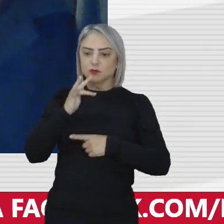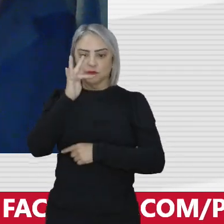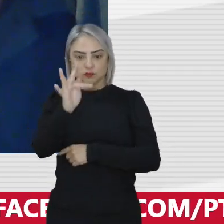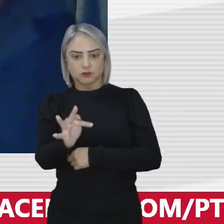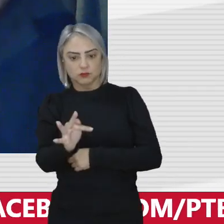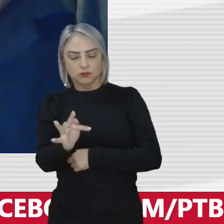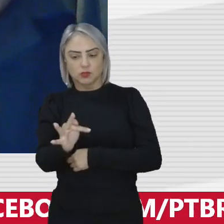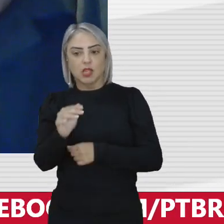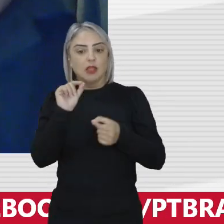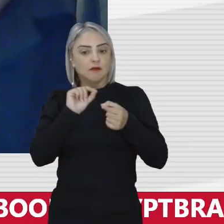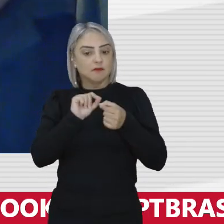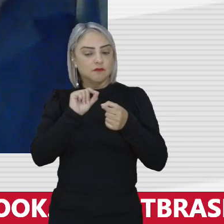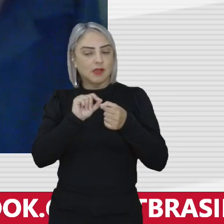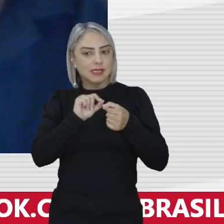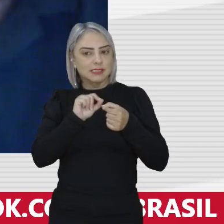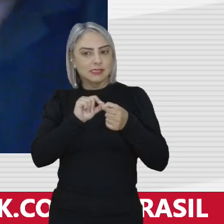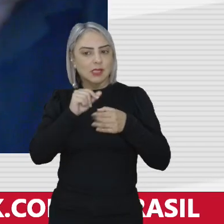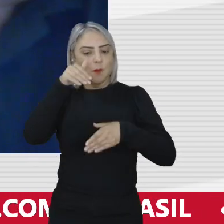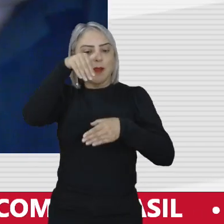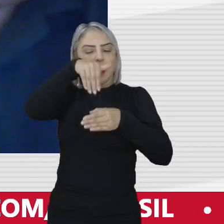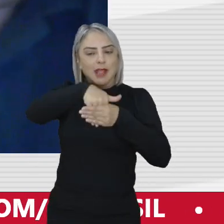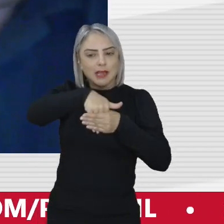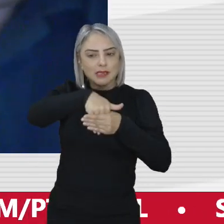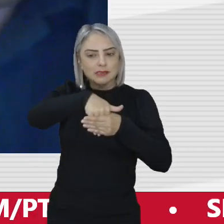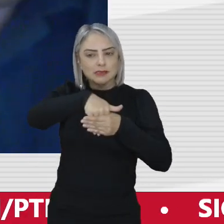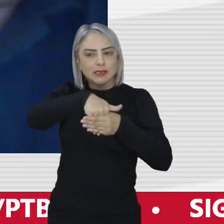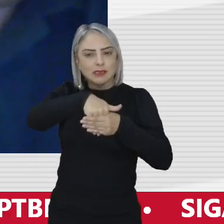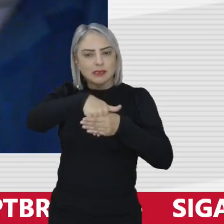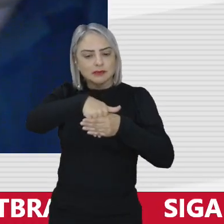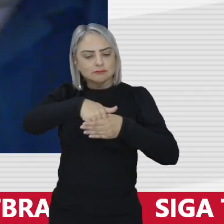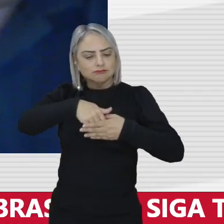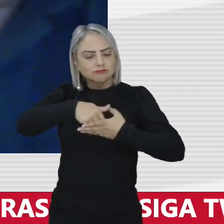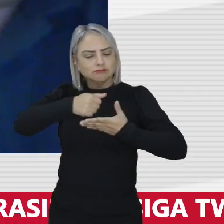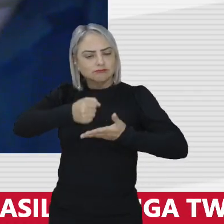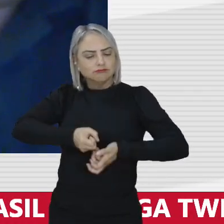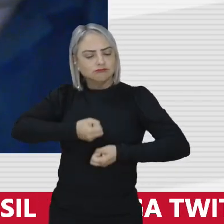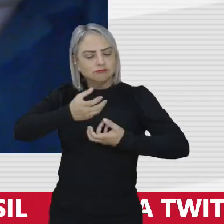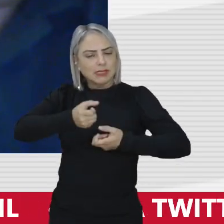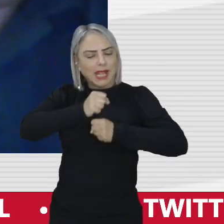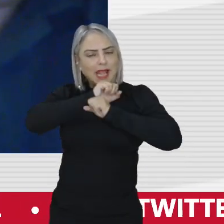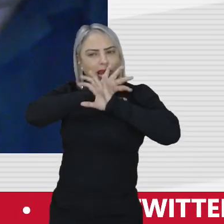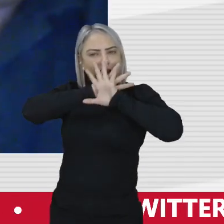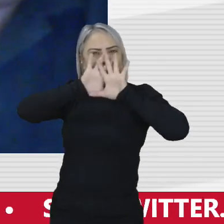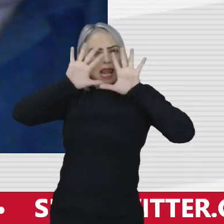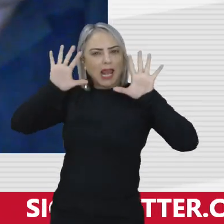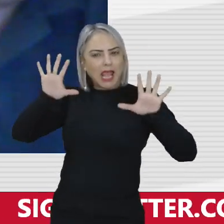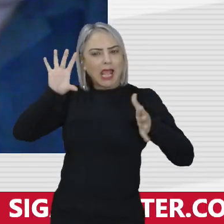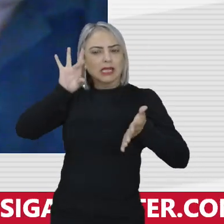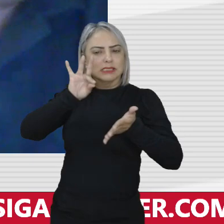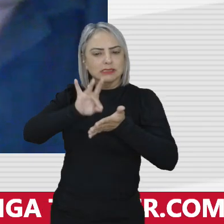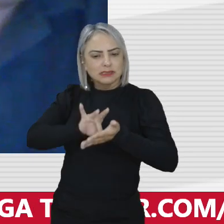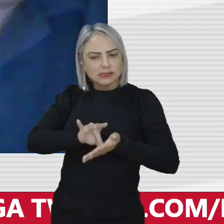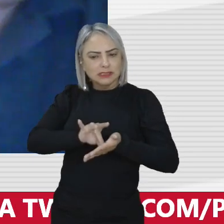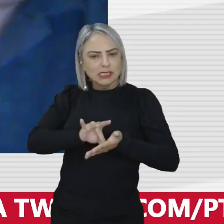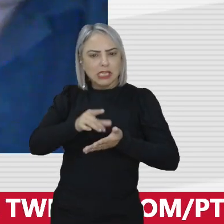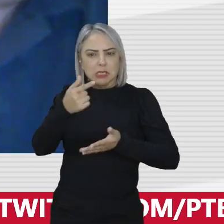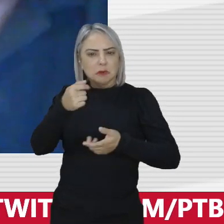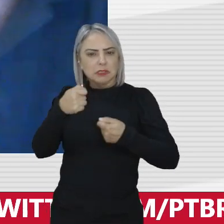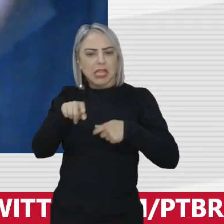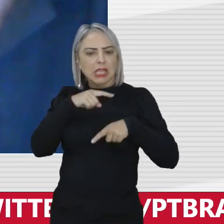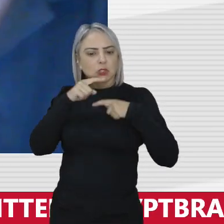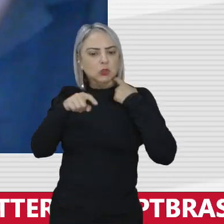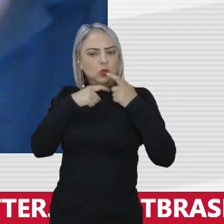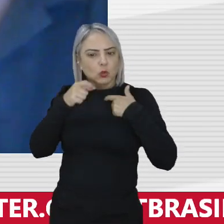que é fazer assim uma eleição que seja uma manifestação clara contundente indiscutível